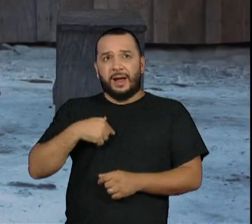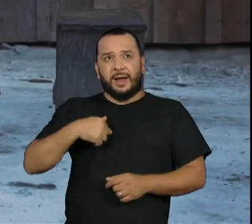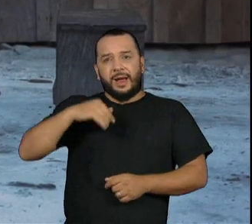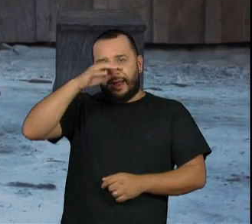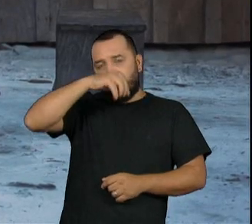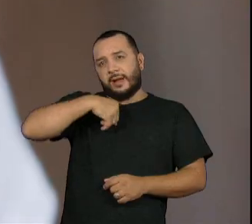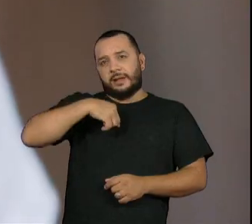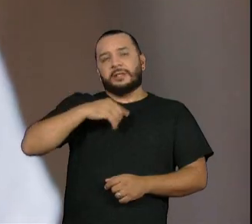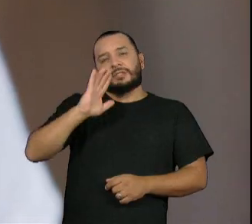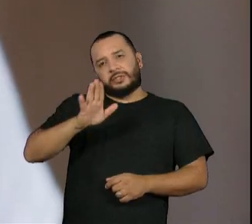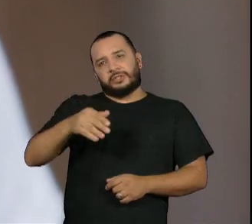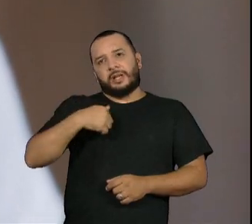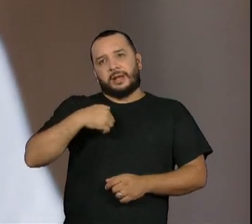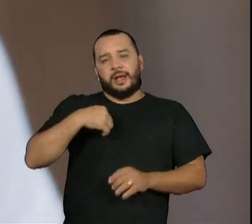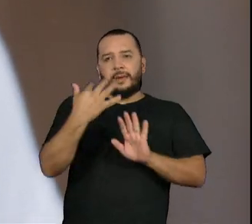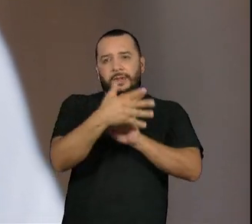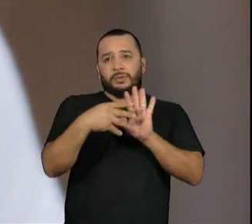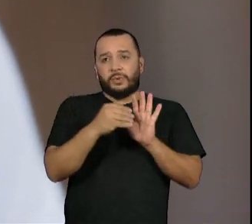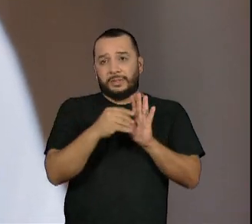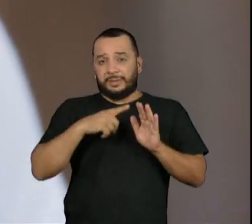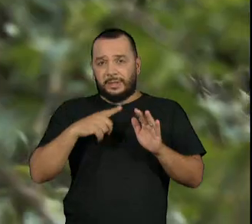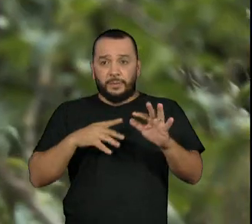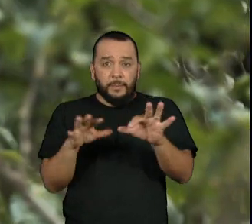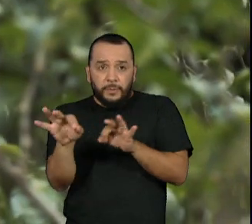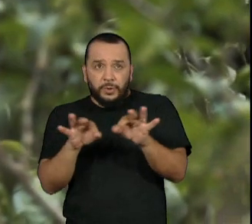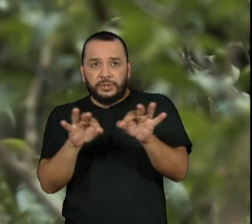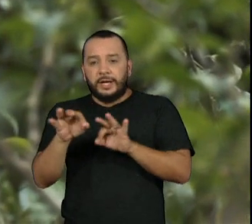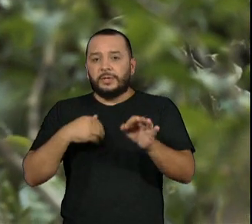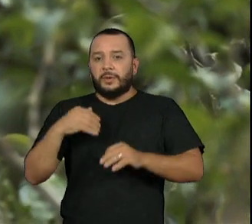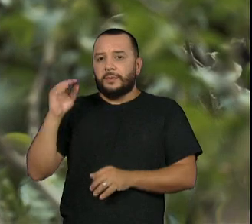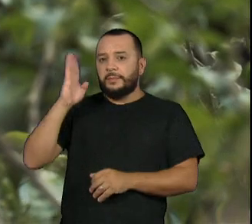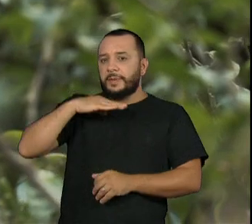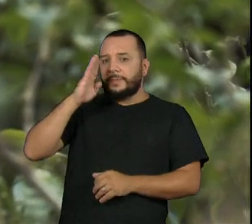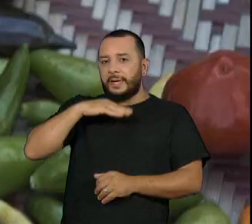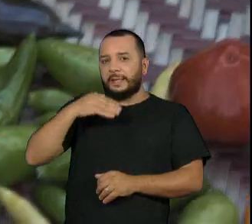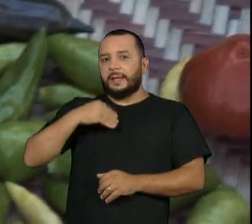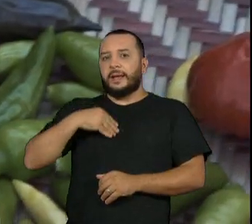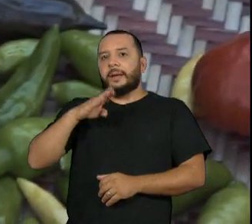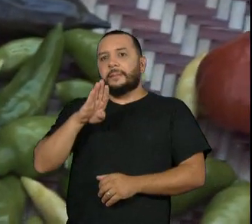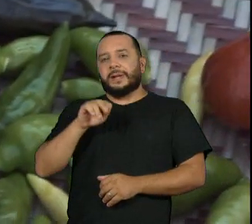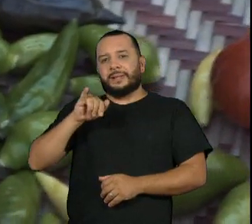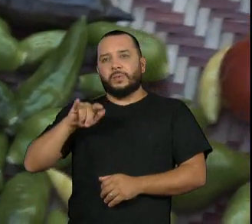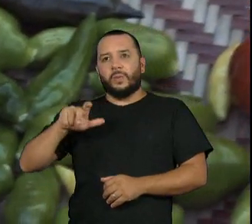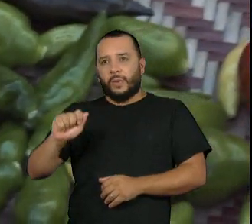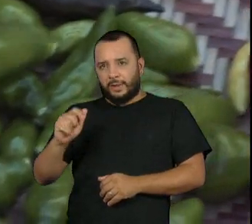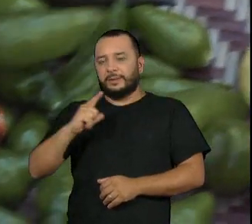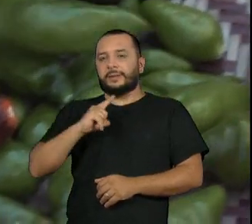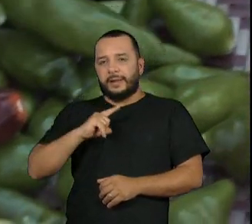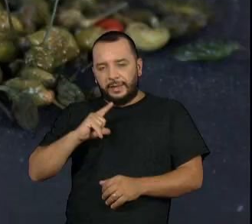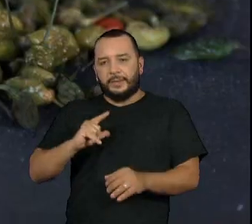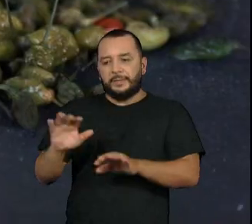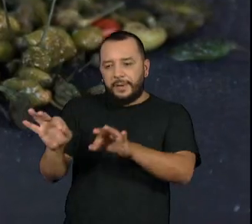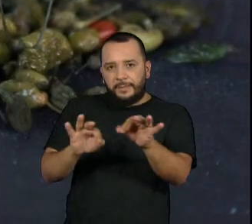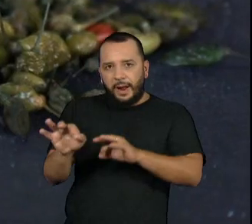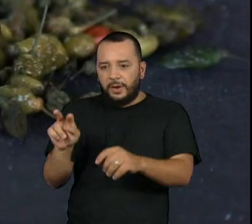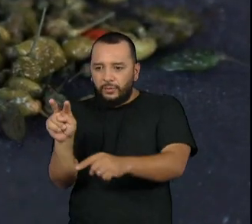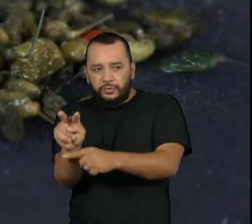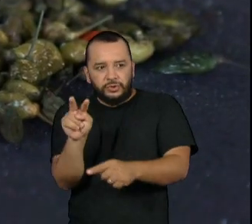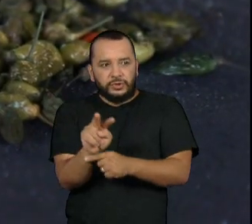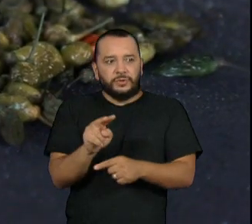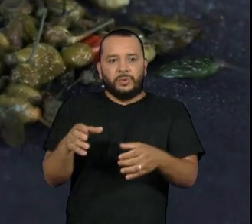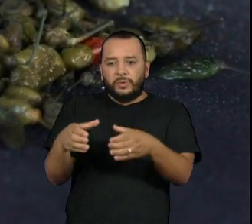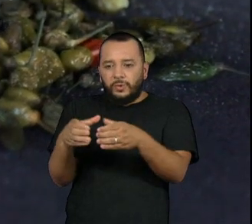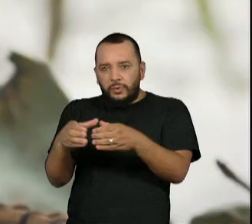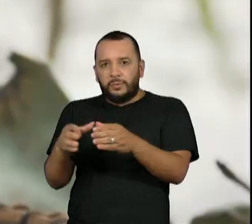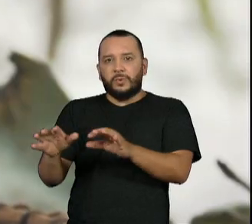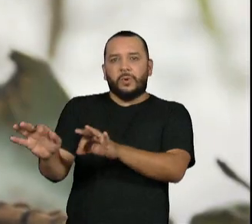protagonistas do projeto Pimenta Baniua. Envolve cultivo, preparo e organização em uma rede de